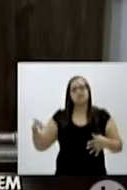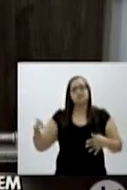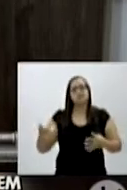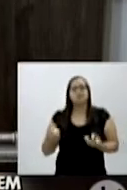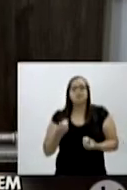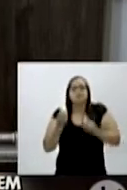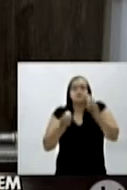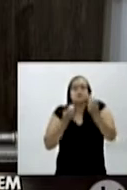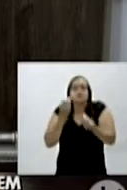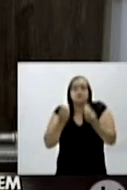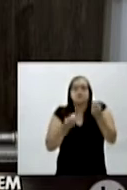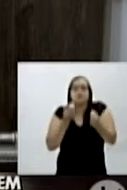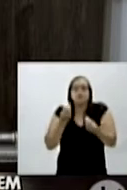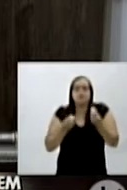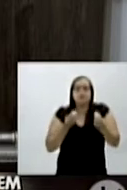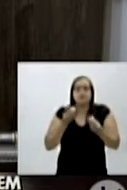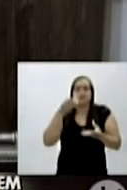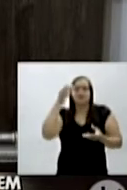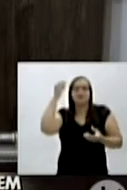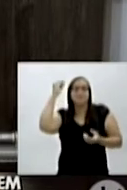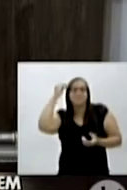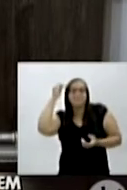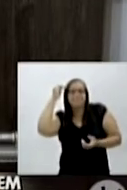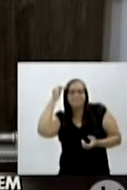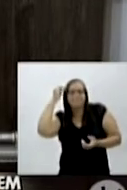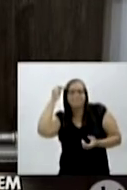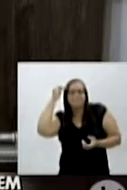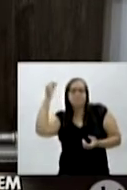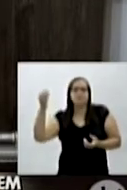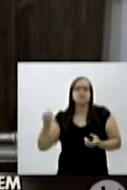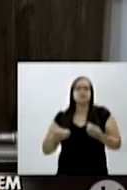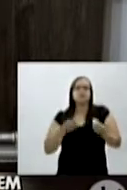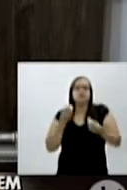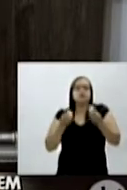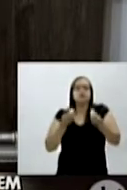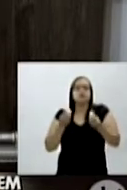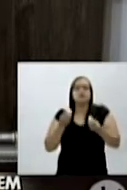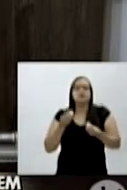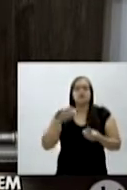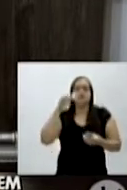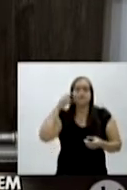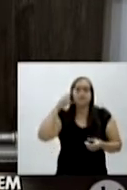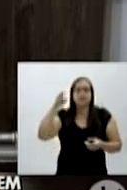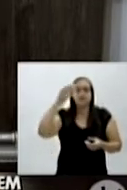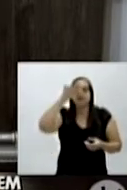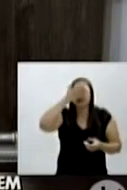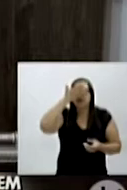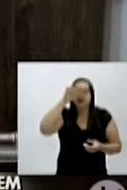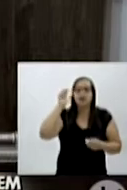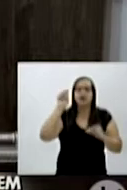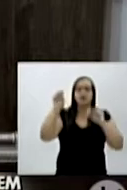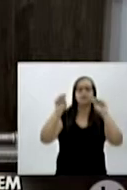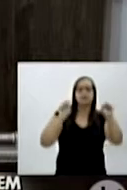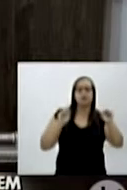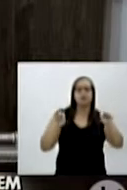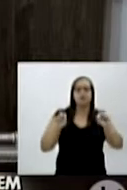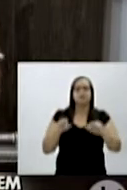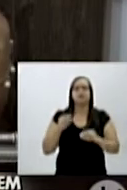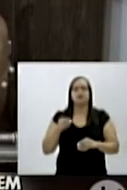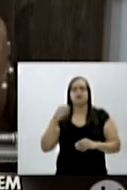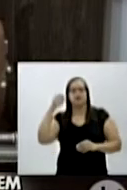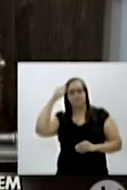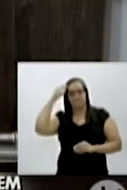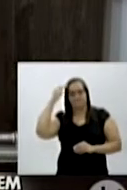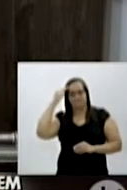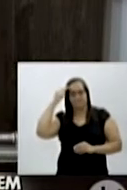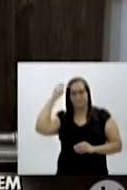como ela conseguia entender isso. De que jeito que tinha que fazer para ela poder enxergar essas contas? Que ela era